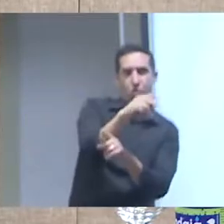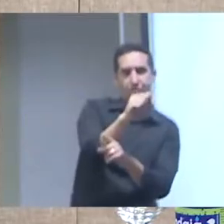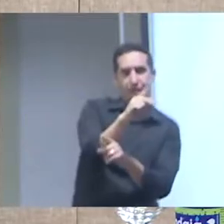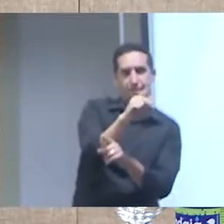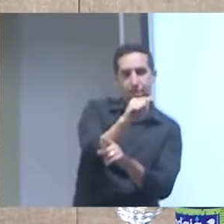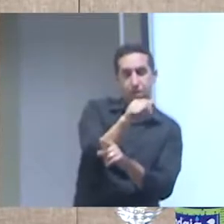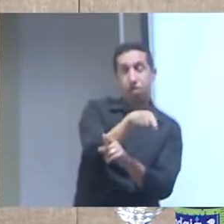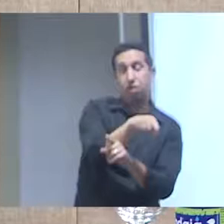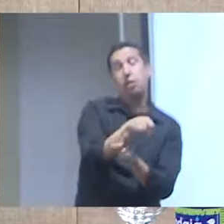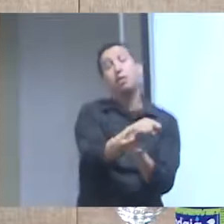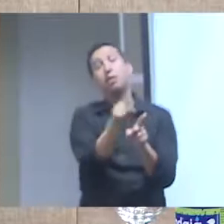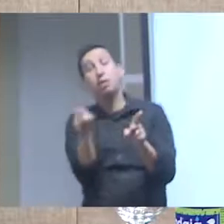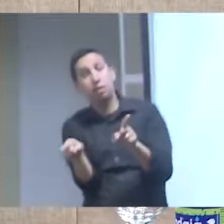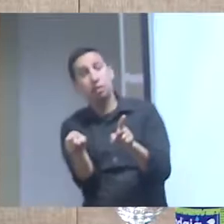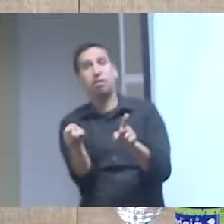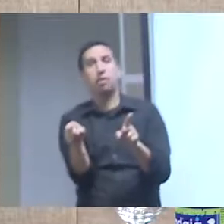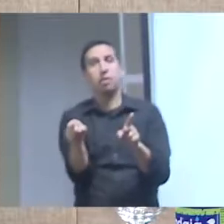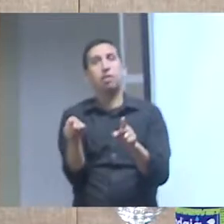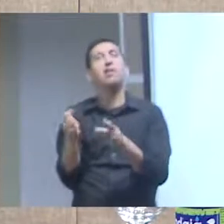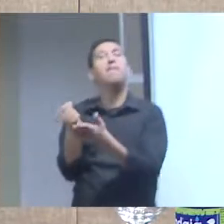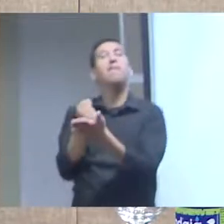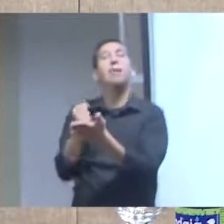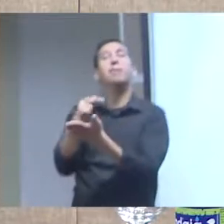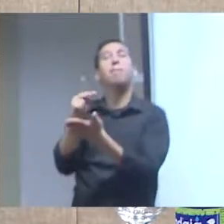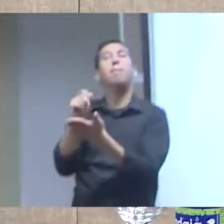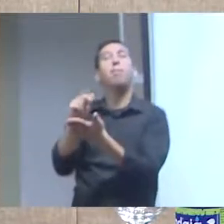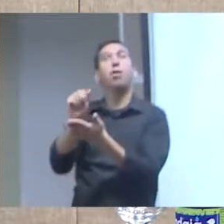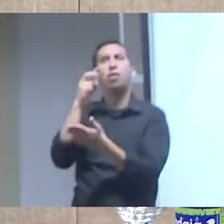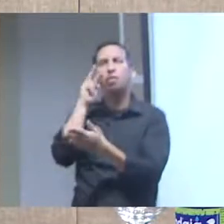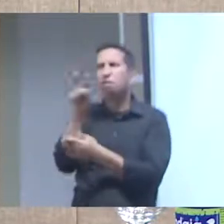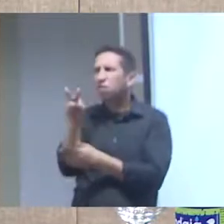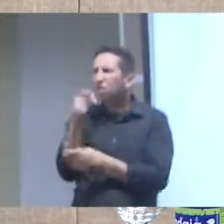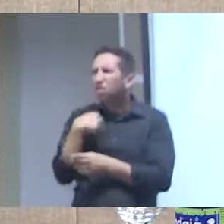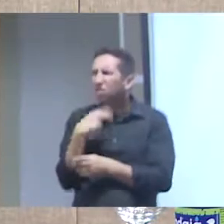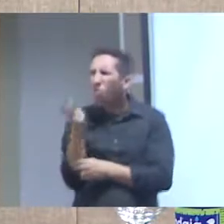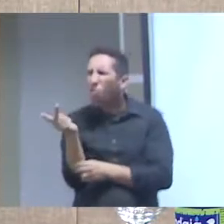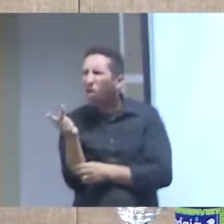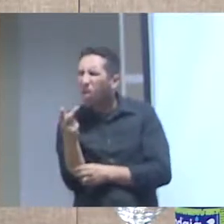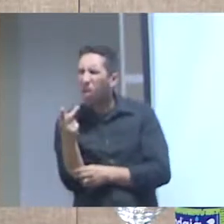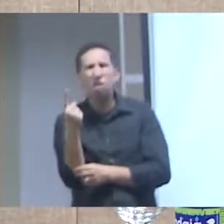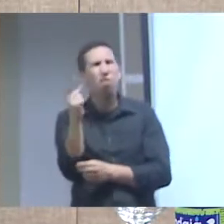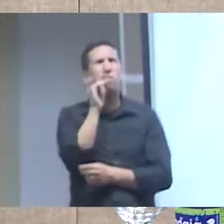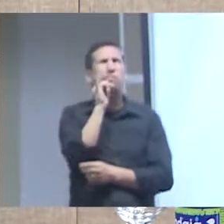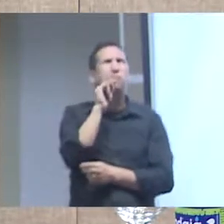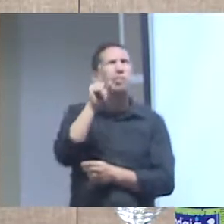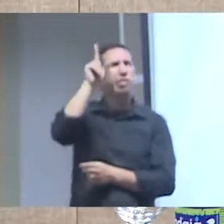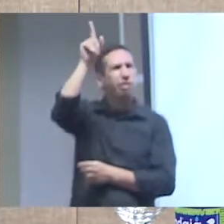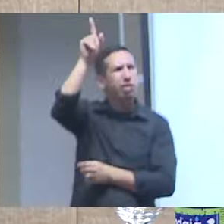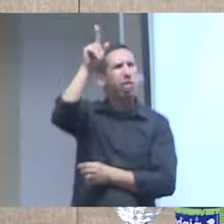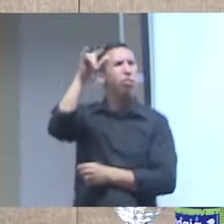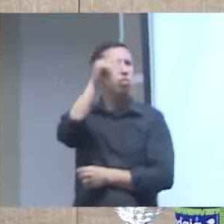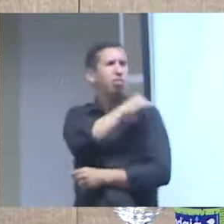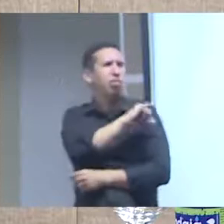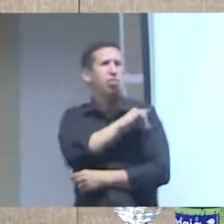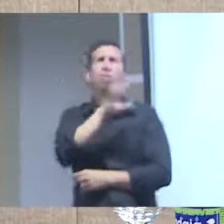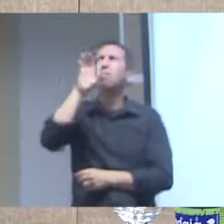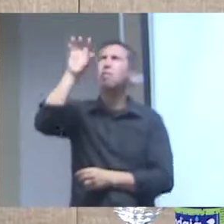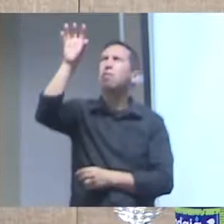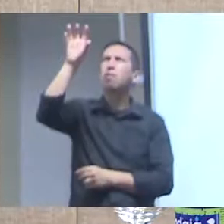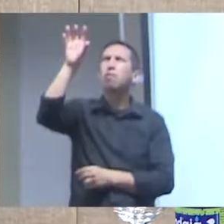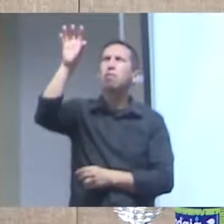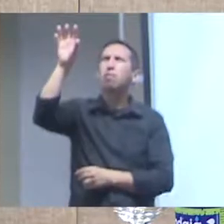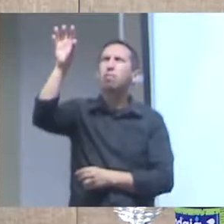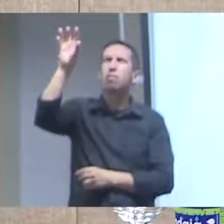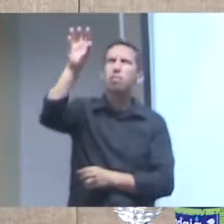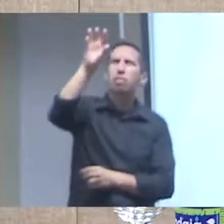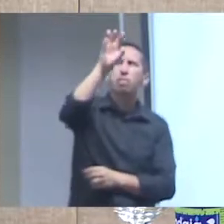ali você começa a observar erros nos dados tinha uma farmácia ali que no litoral do Rio de Janeiro ela está lá posicionada no meio do mar então alguém fala pô não é possível